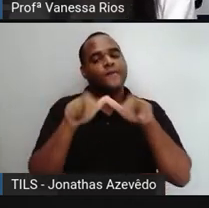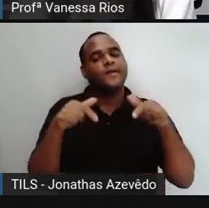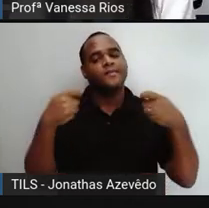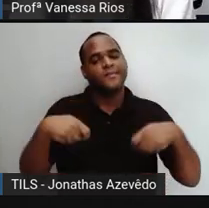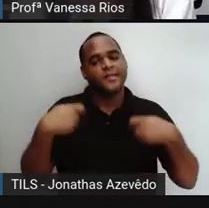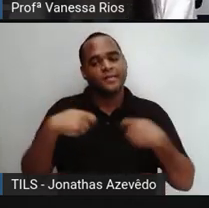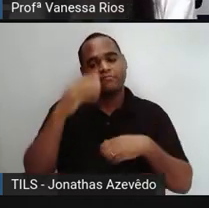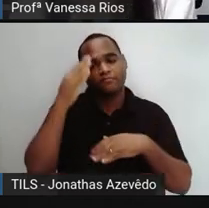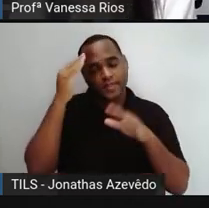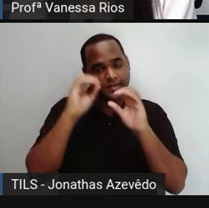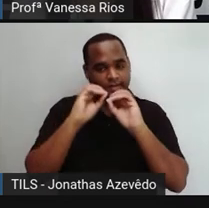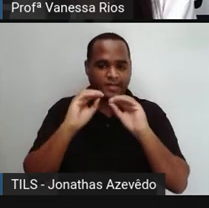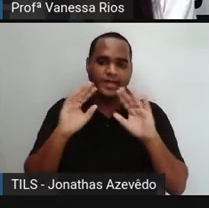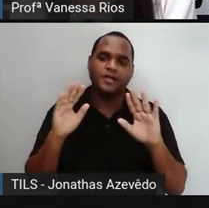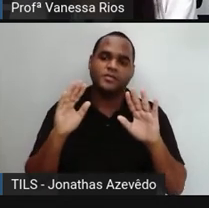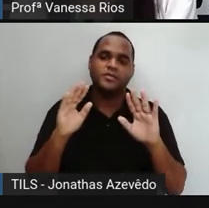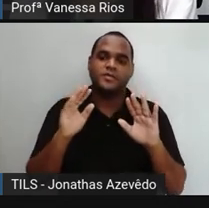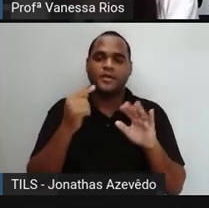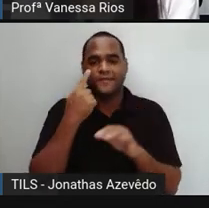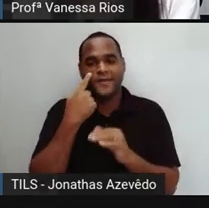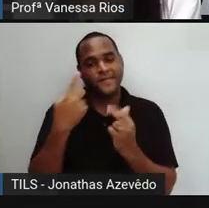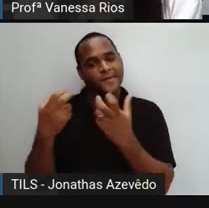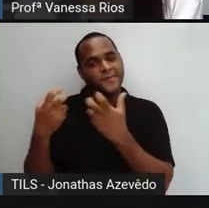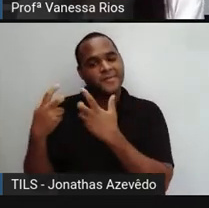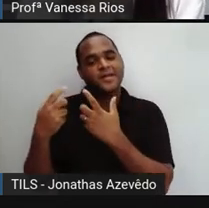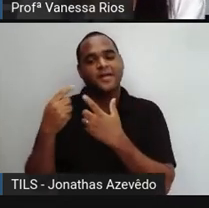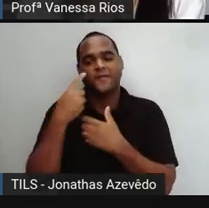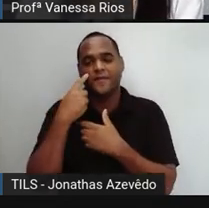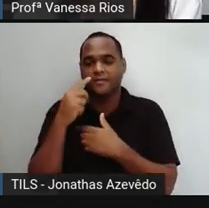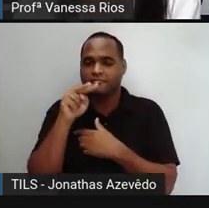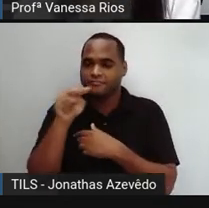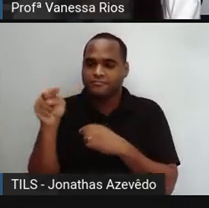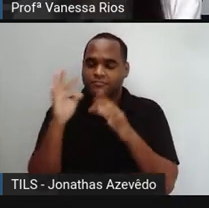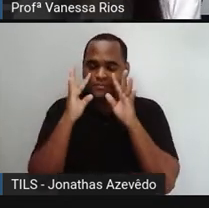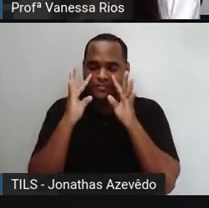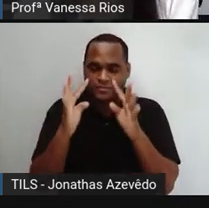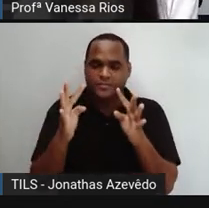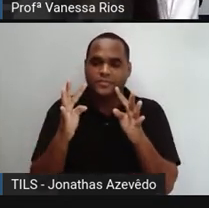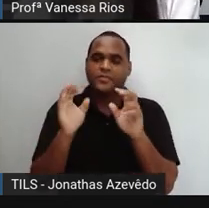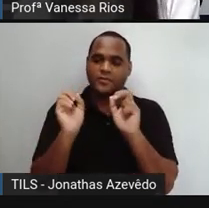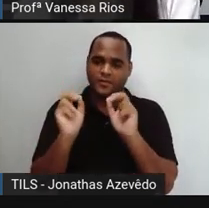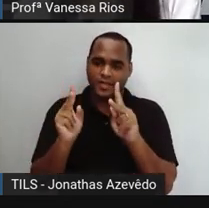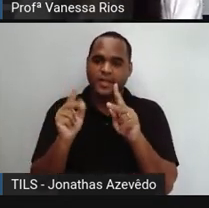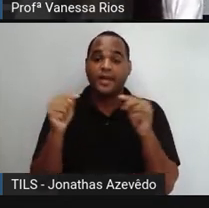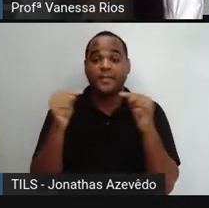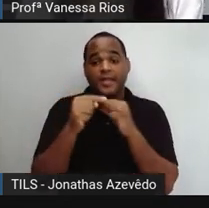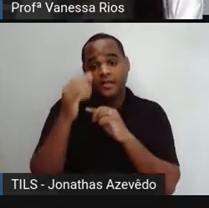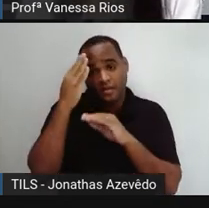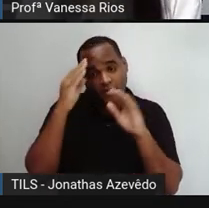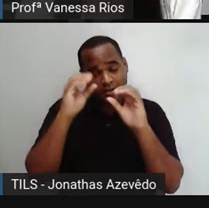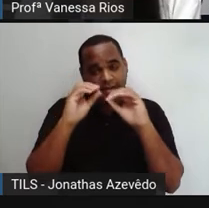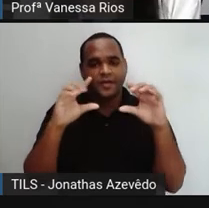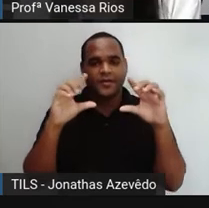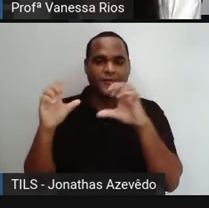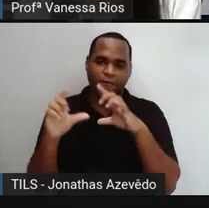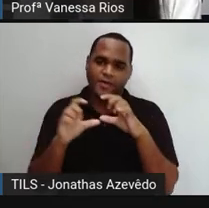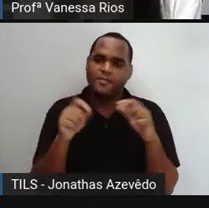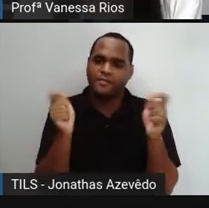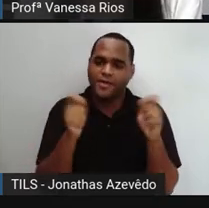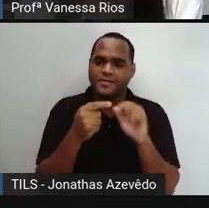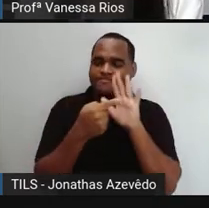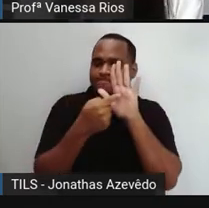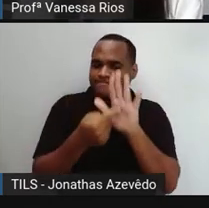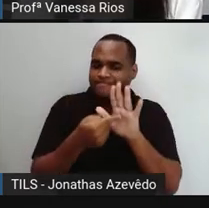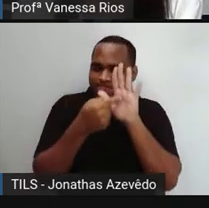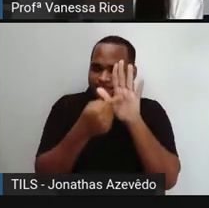interpretar, né? Observar aí com um olhar atento para entender aquilo que as fotografias podem nos